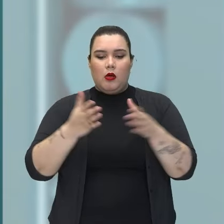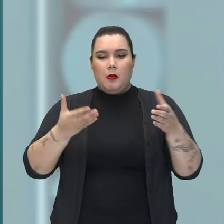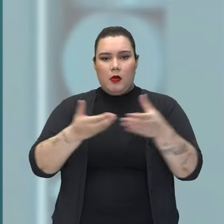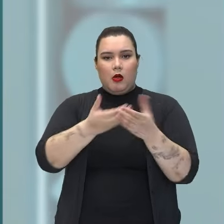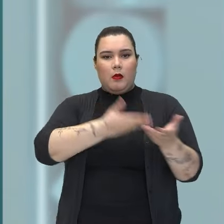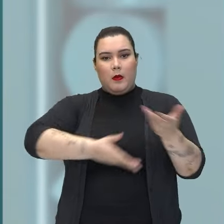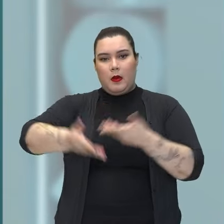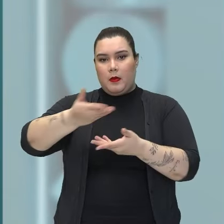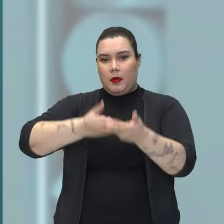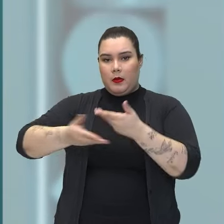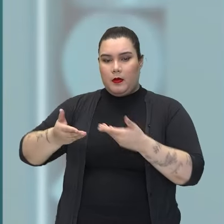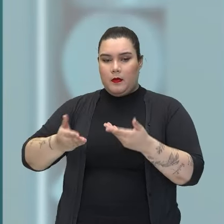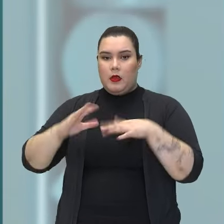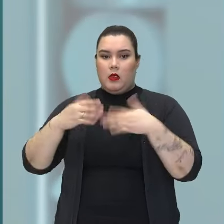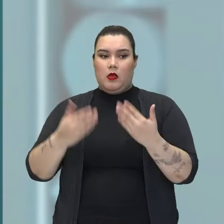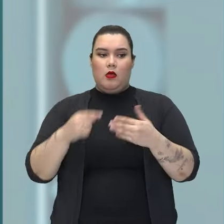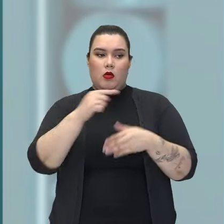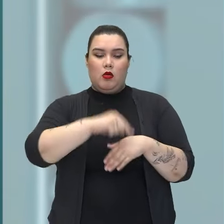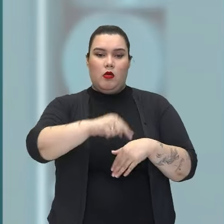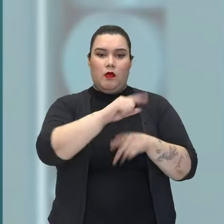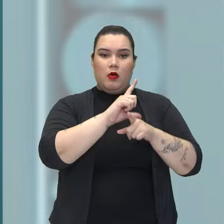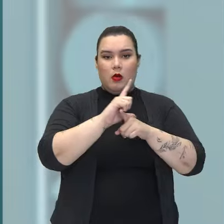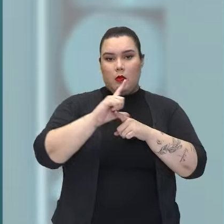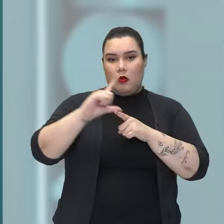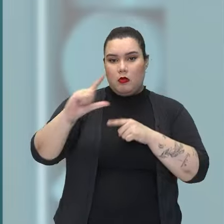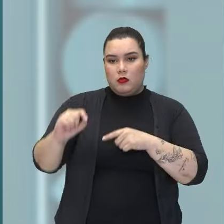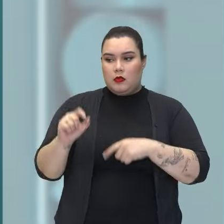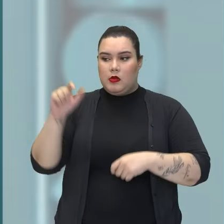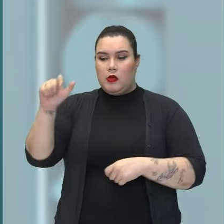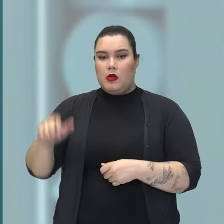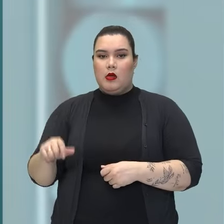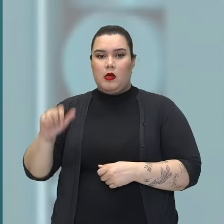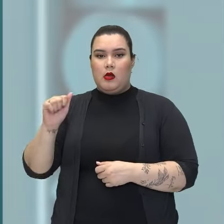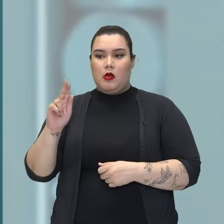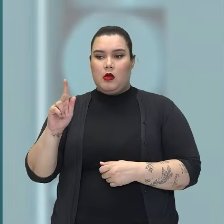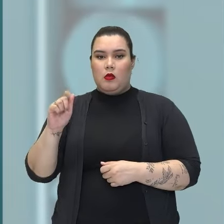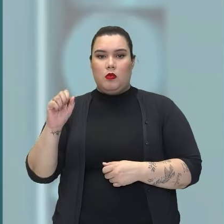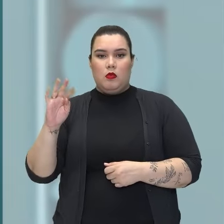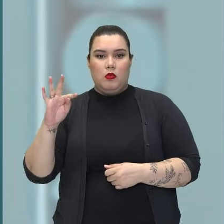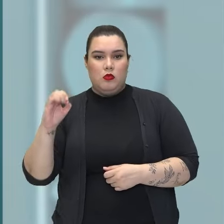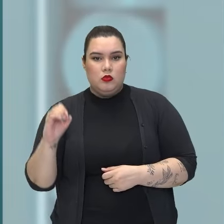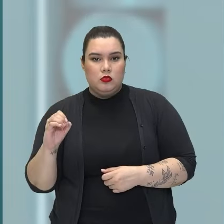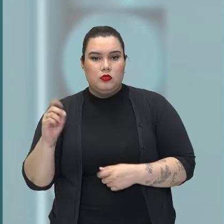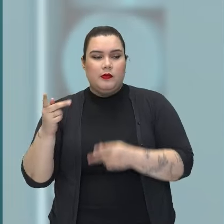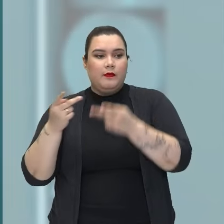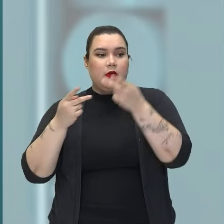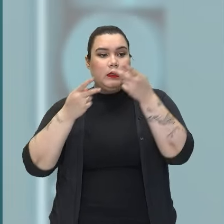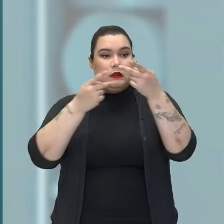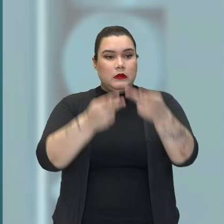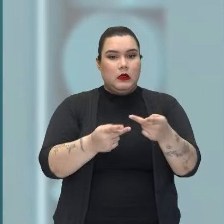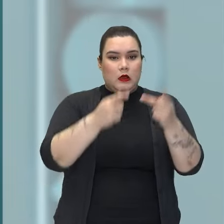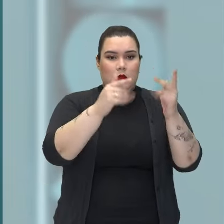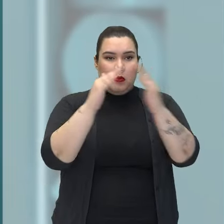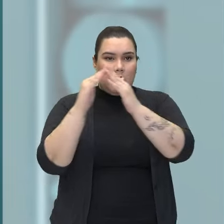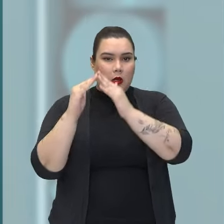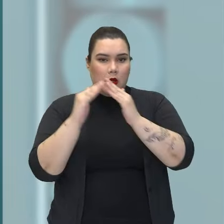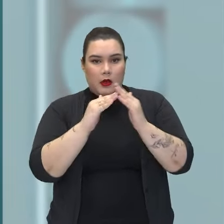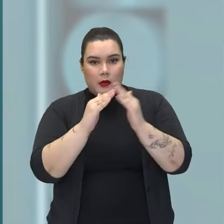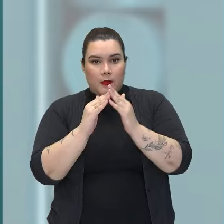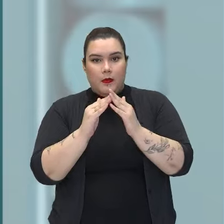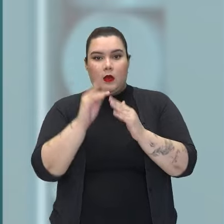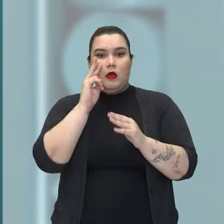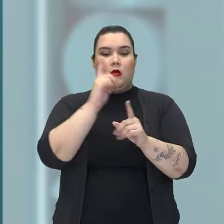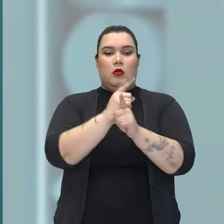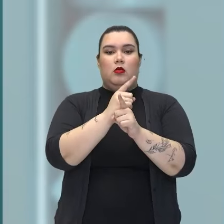eles, um período, quando eles vão embora, certo? Augusto Matraga vai até um vilarejo, e quando ele chega nesse vilarejo, ele